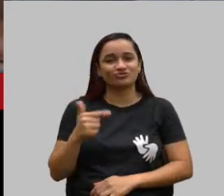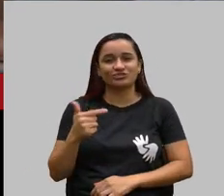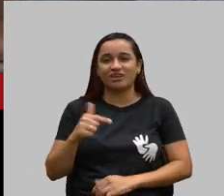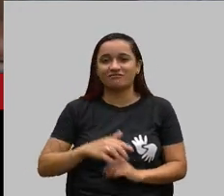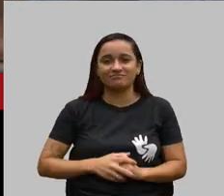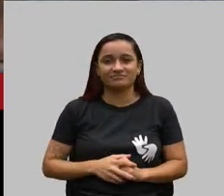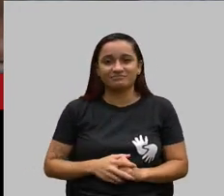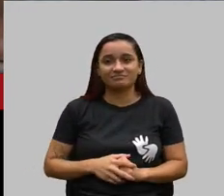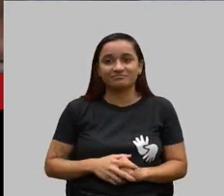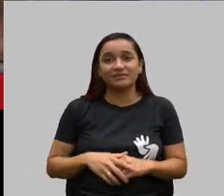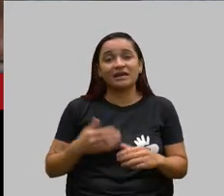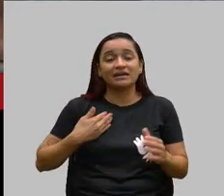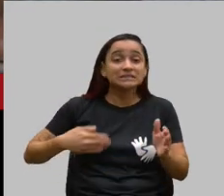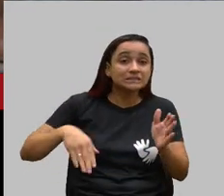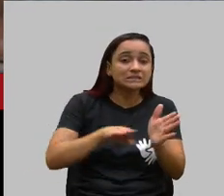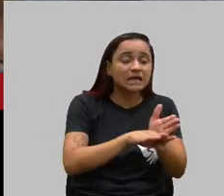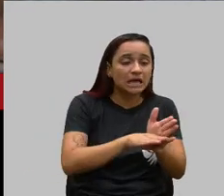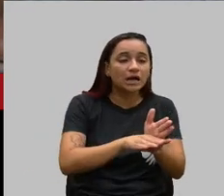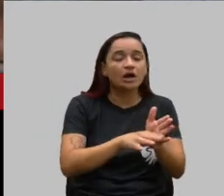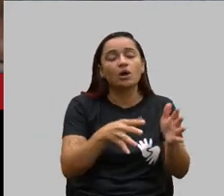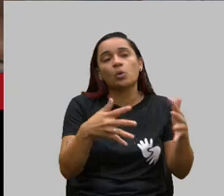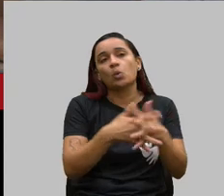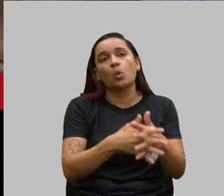Aí chega lá no plano de saúde aquela burocracia,